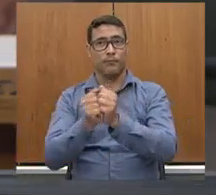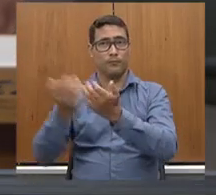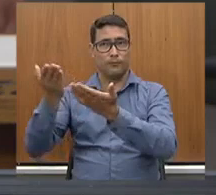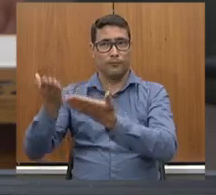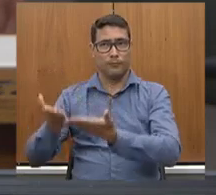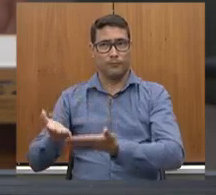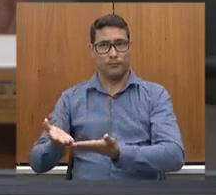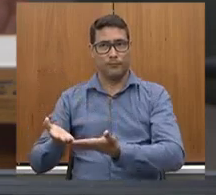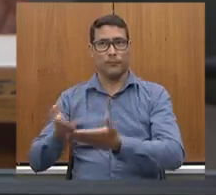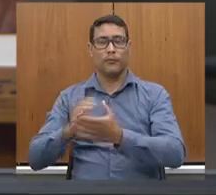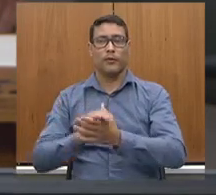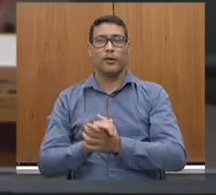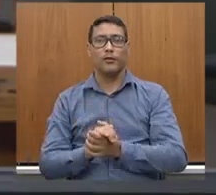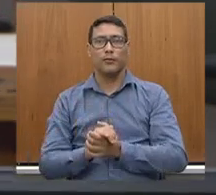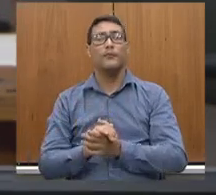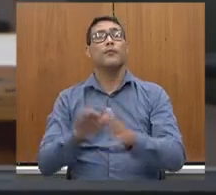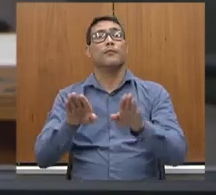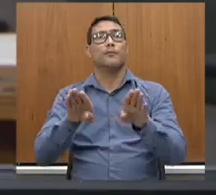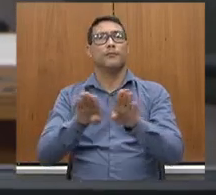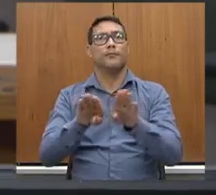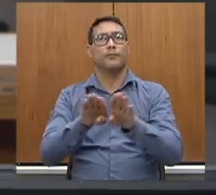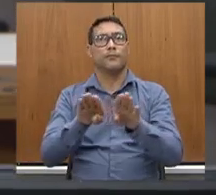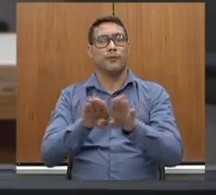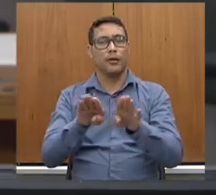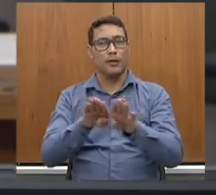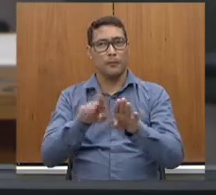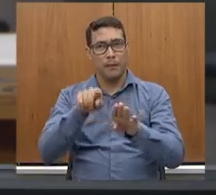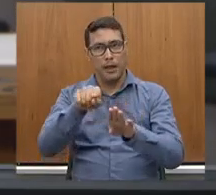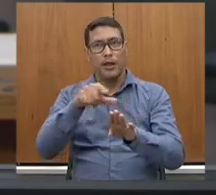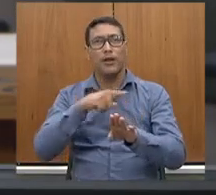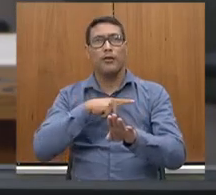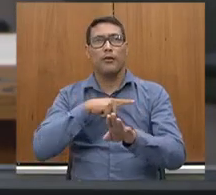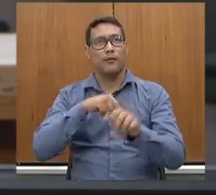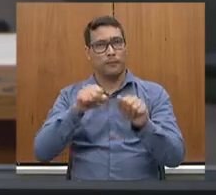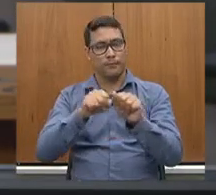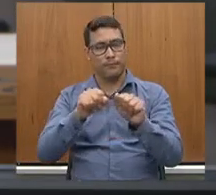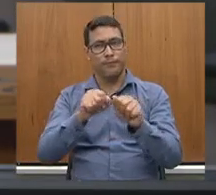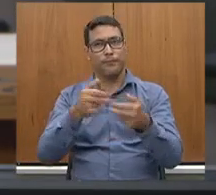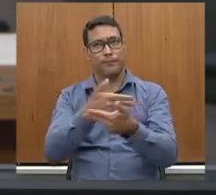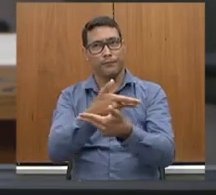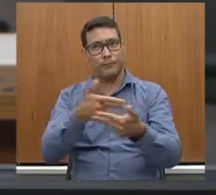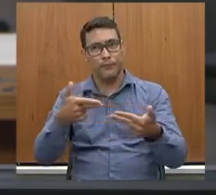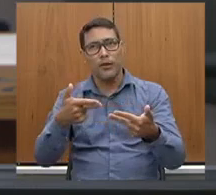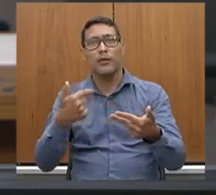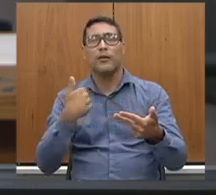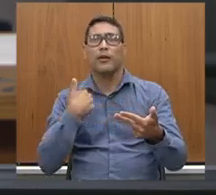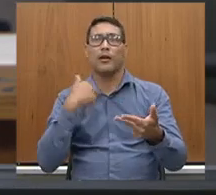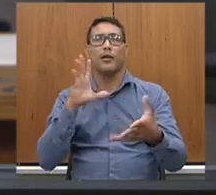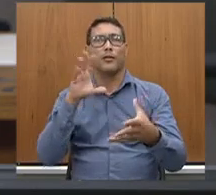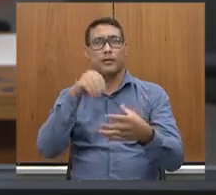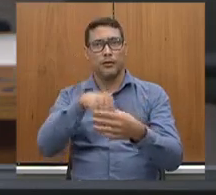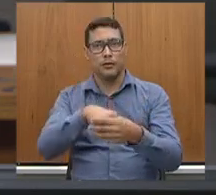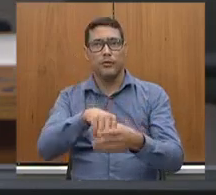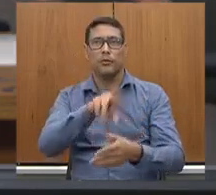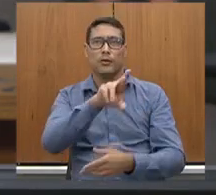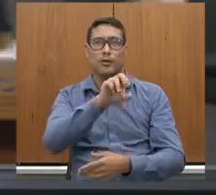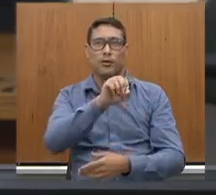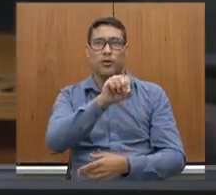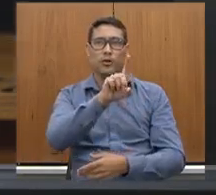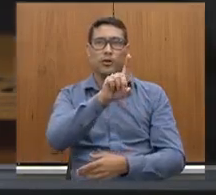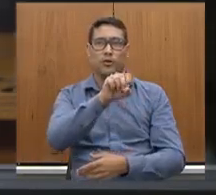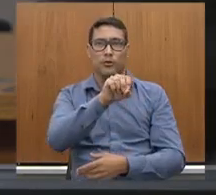pela contribuição que você fez e ainda faz para o tema das ferrovias, da infraestrutura.